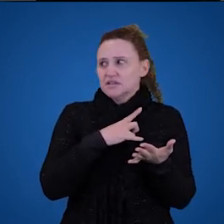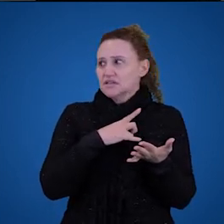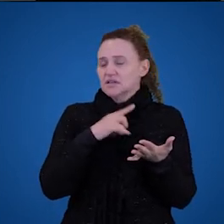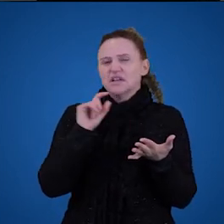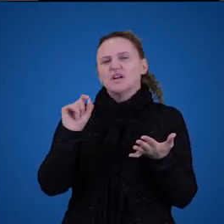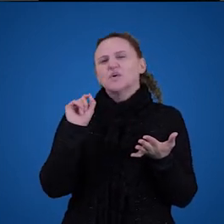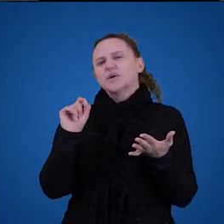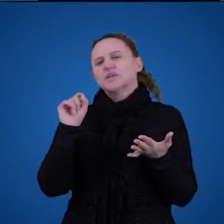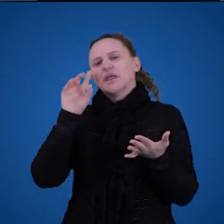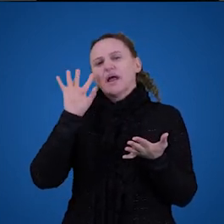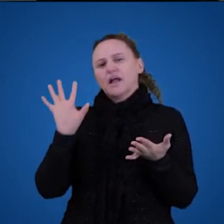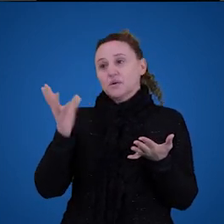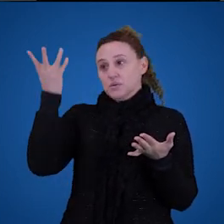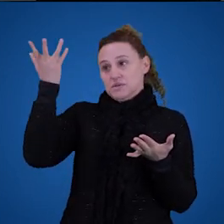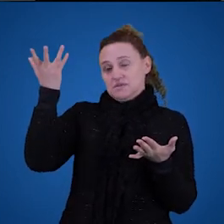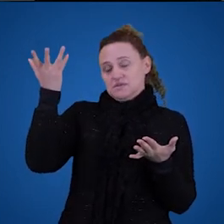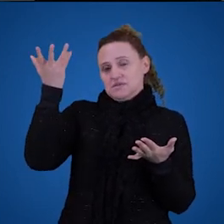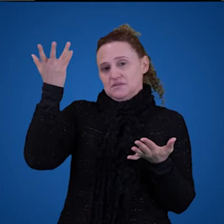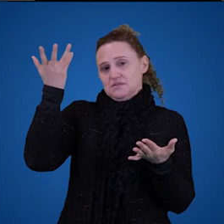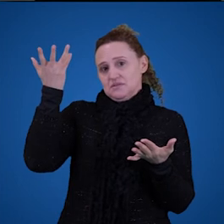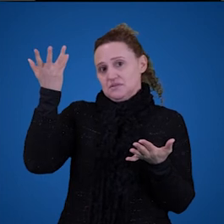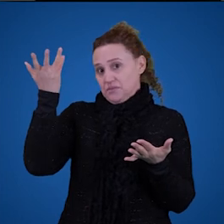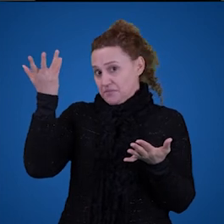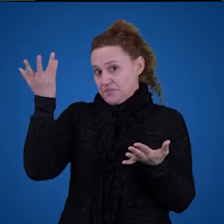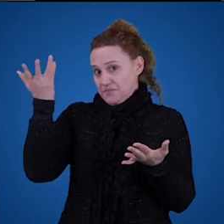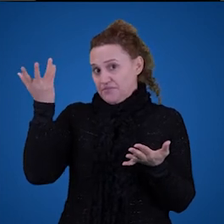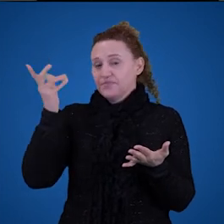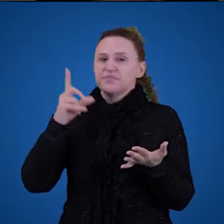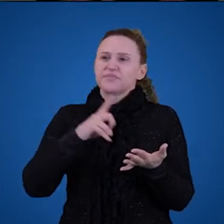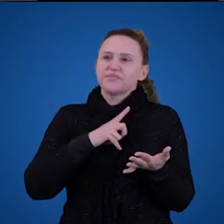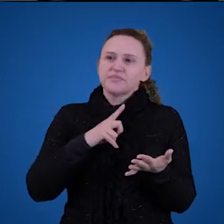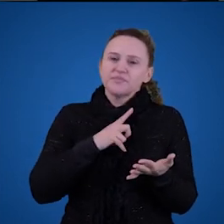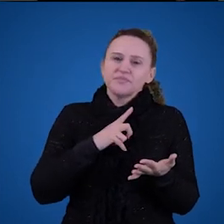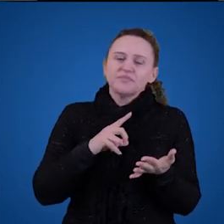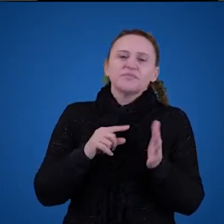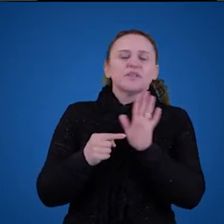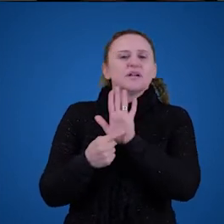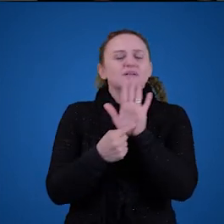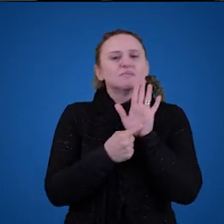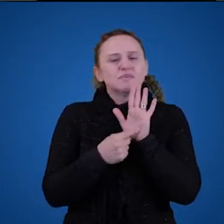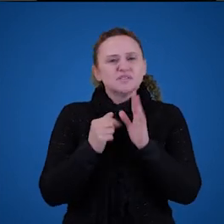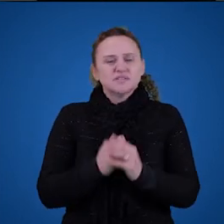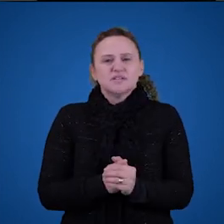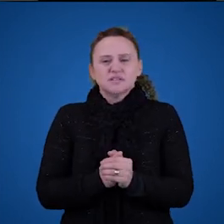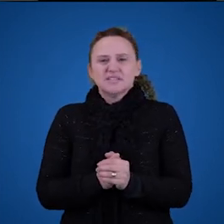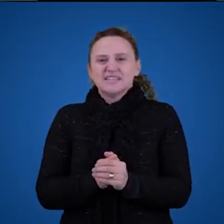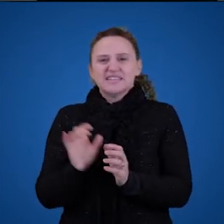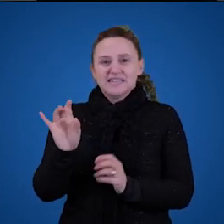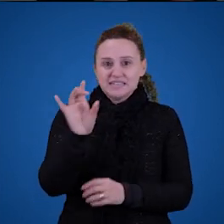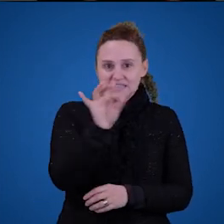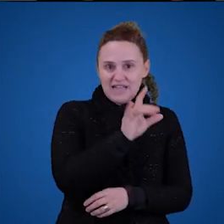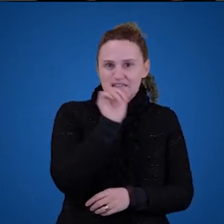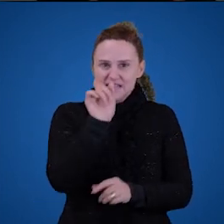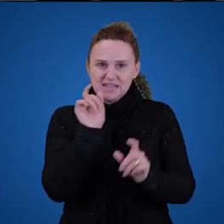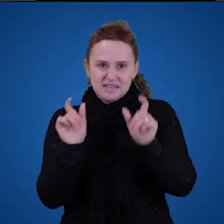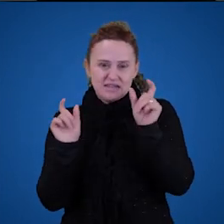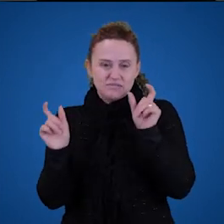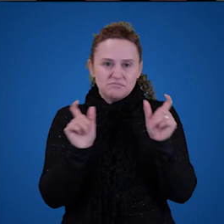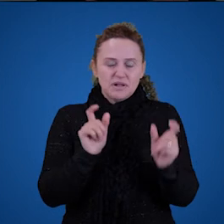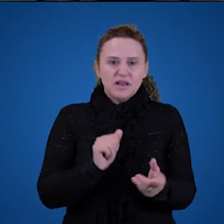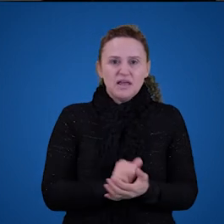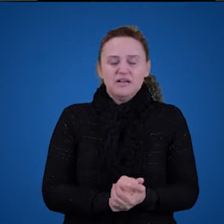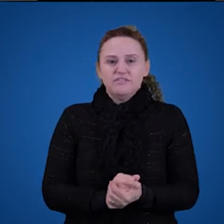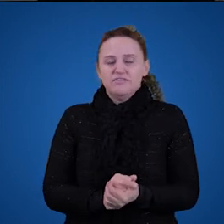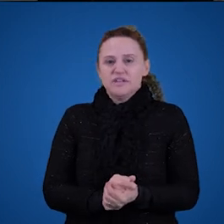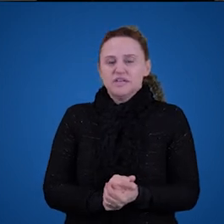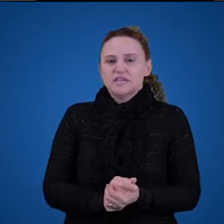algum. Então, o que está acontecendo com a TRS? Ela está pressupondo que cada uma das palavras que existe numa língua,